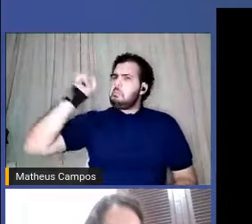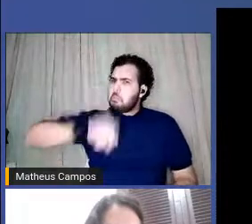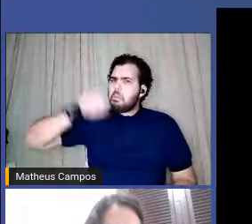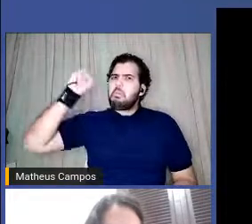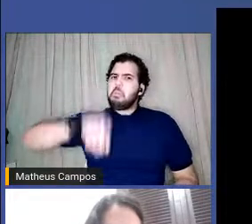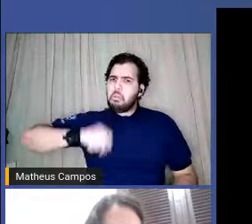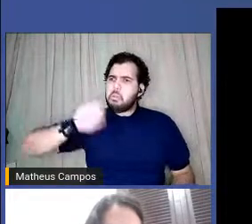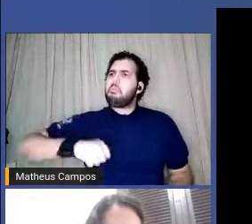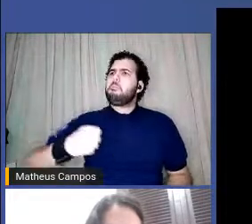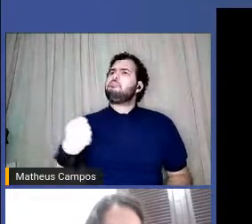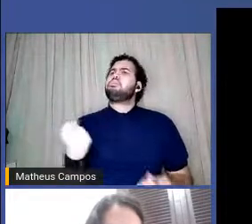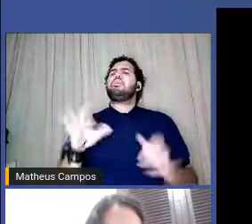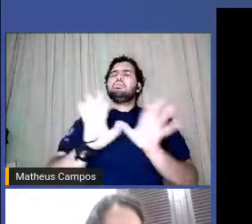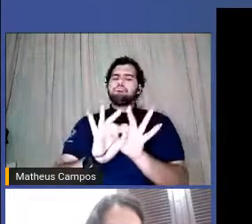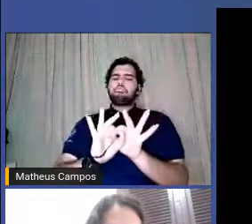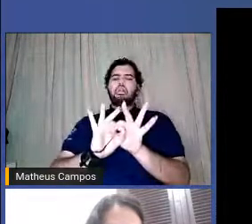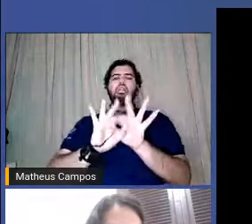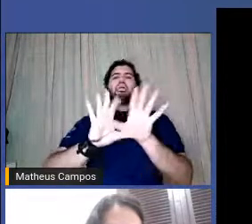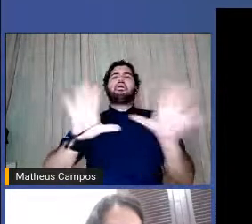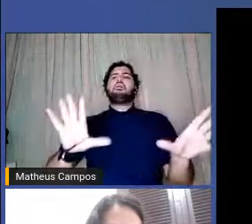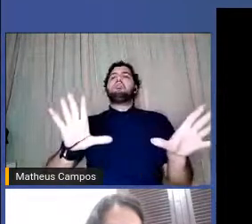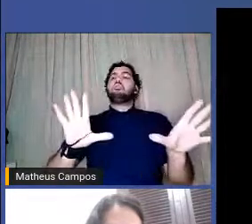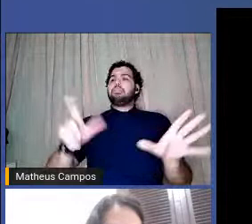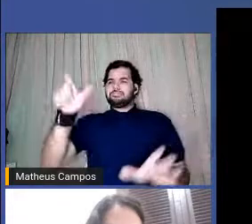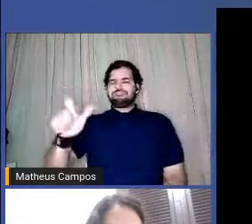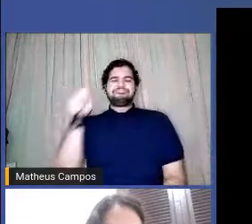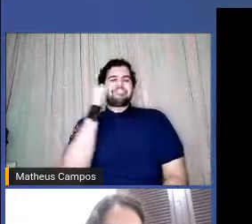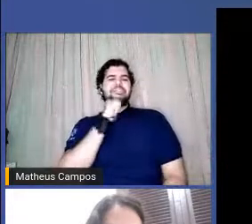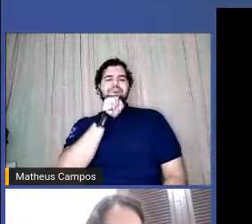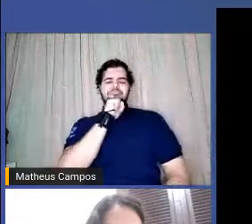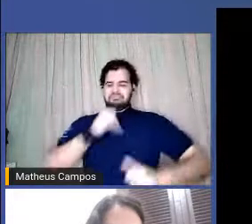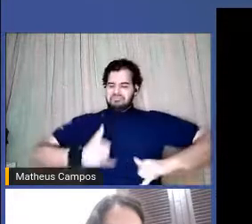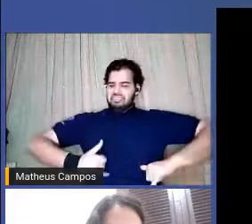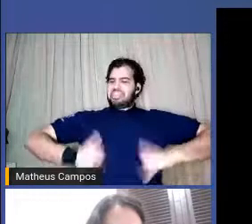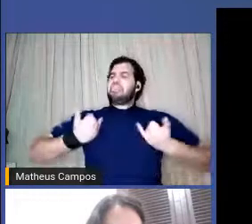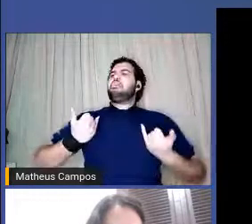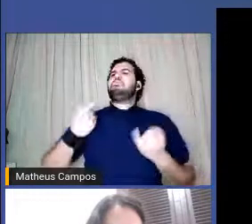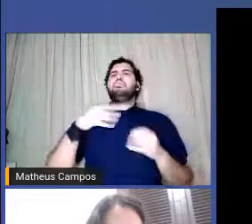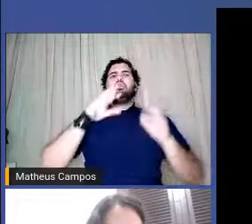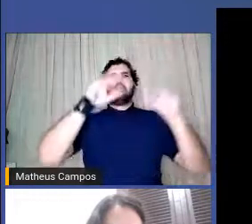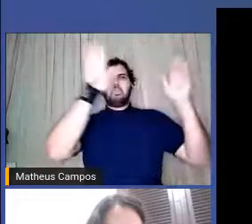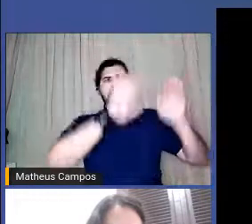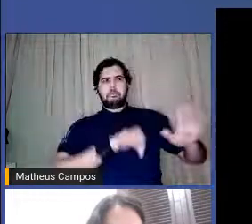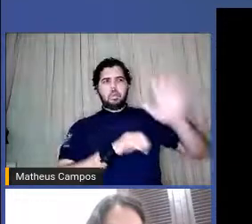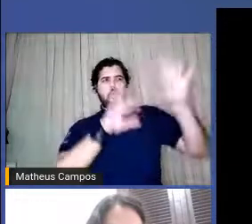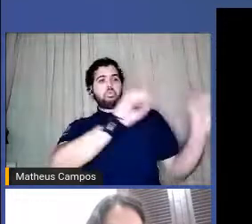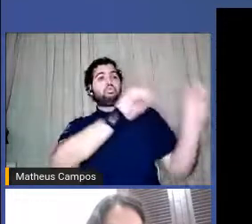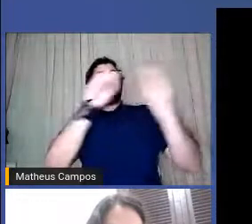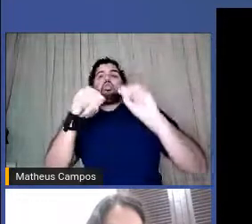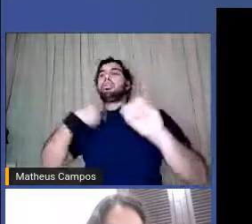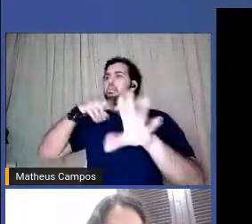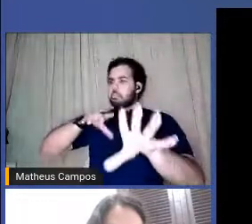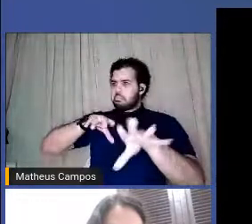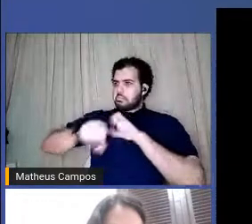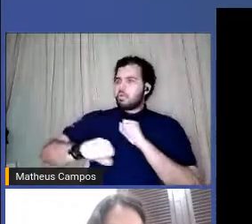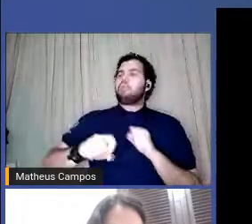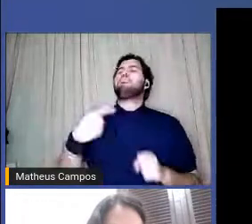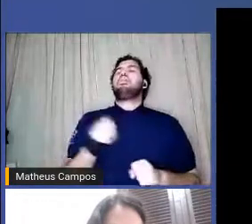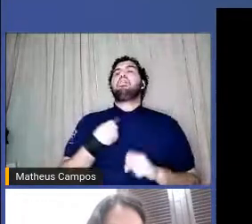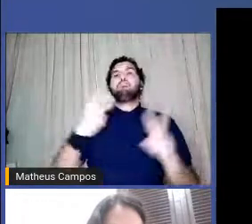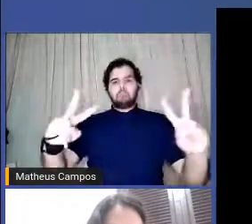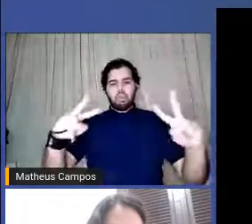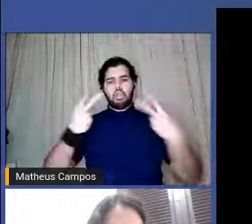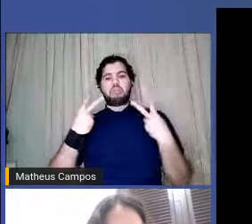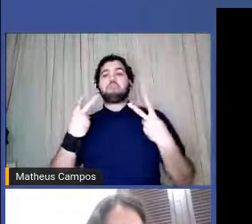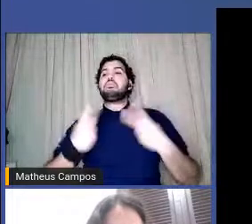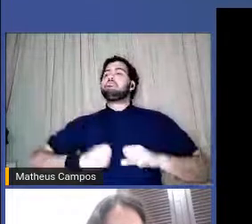Vou deixar minha coroa orgulhosa, sair da favela, me formar, aí vão ver e vão ter que engolir.